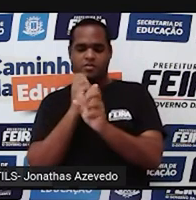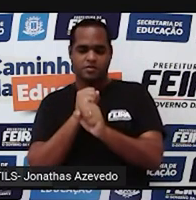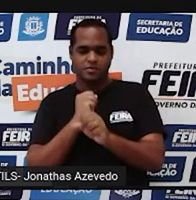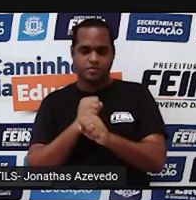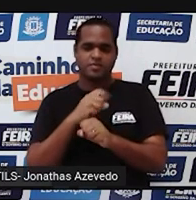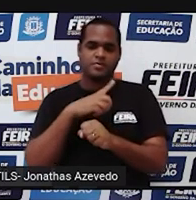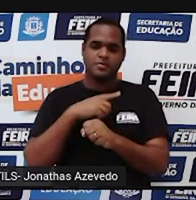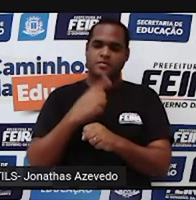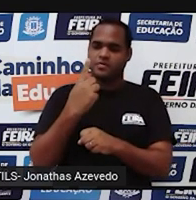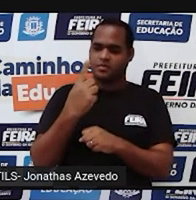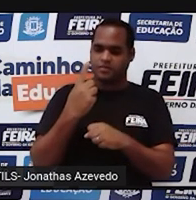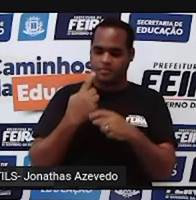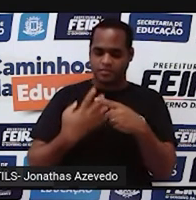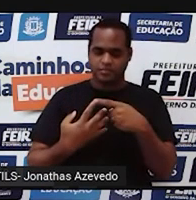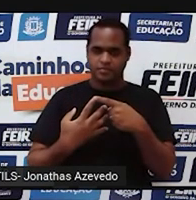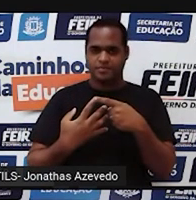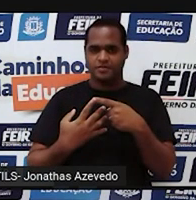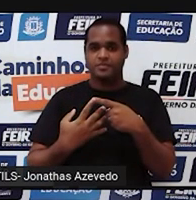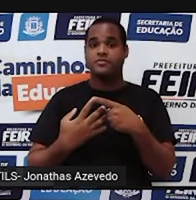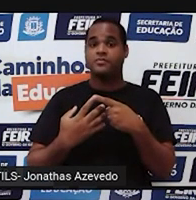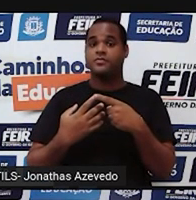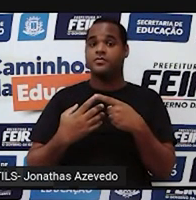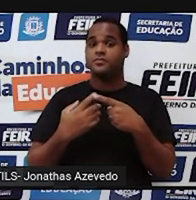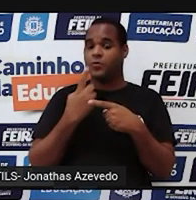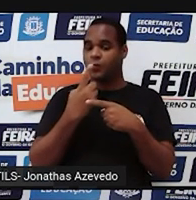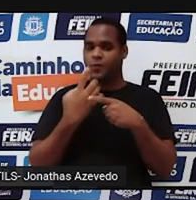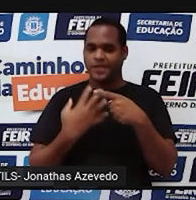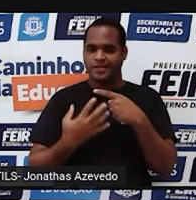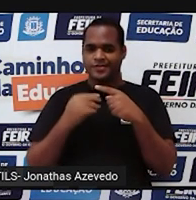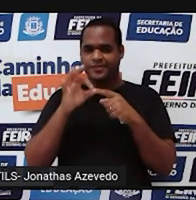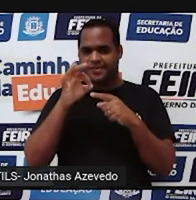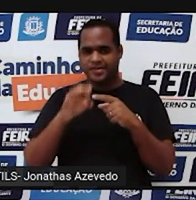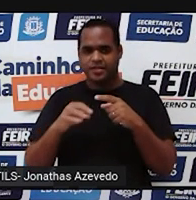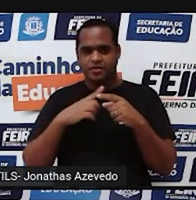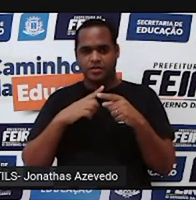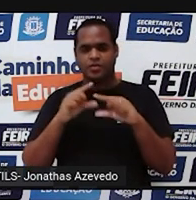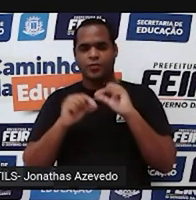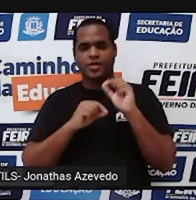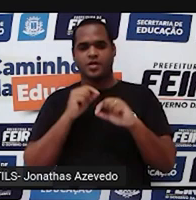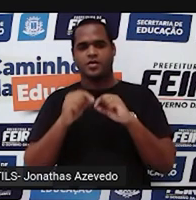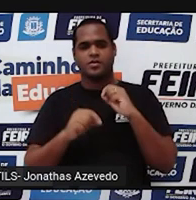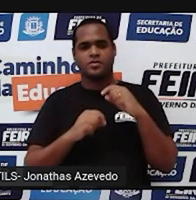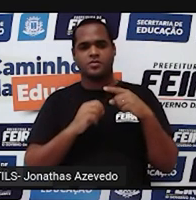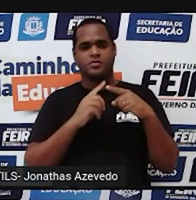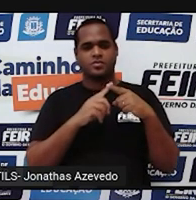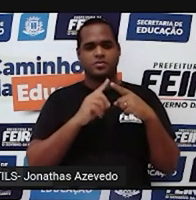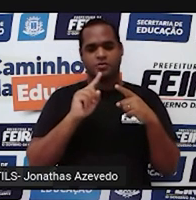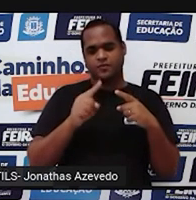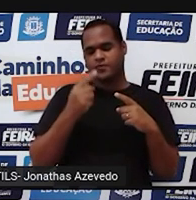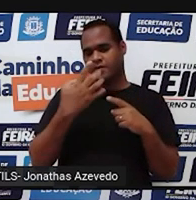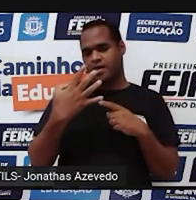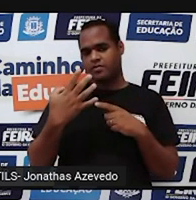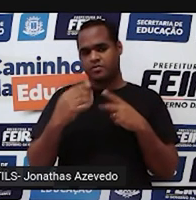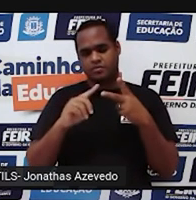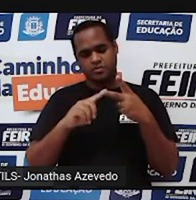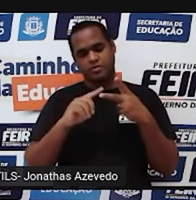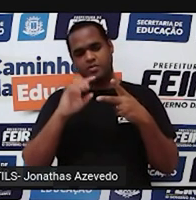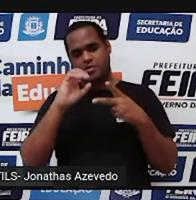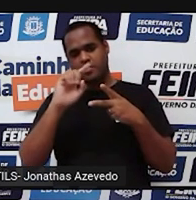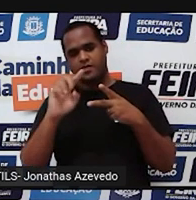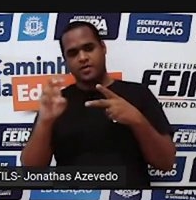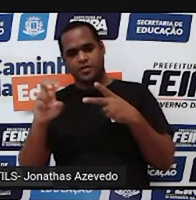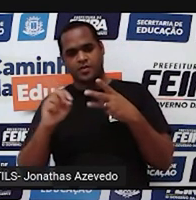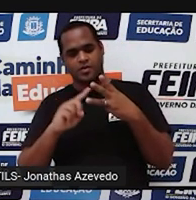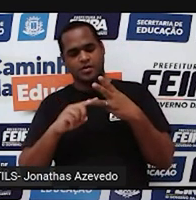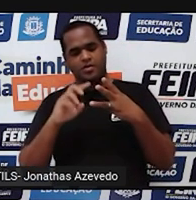a fração 1 quarto, o correto é opção A, 1,4, opção B, 0